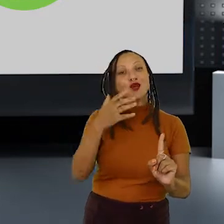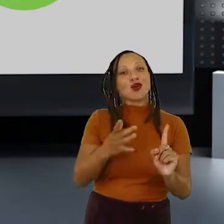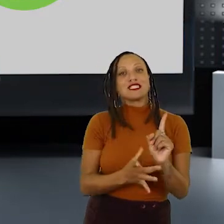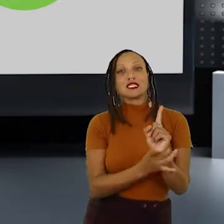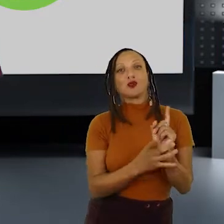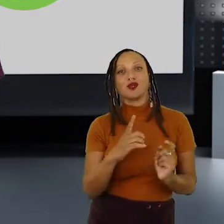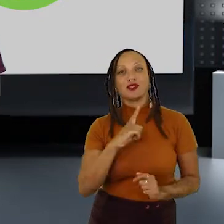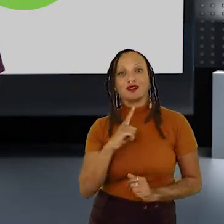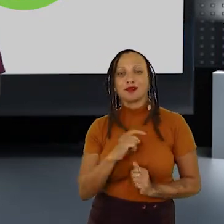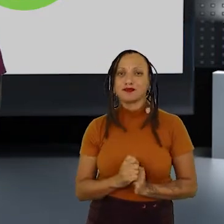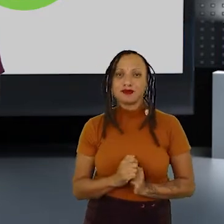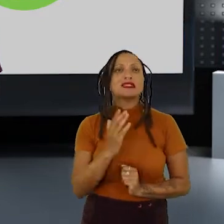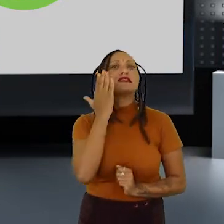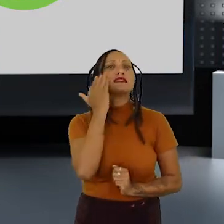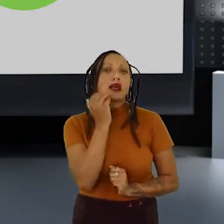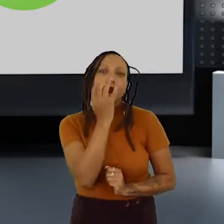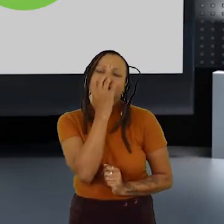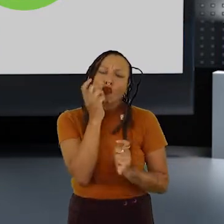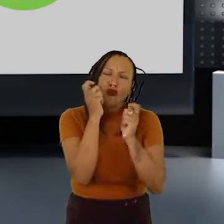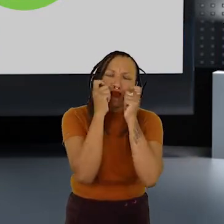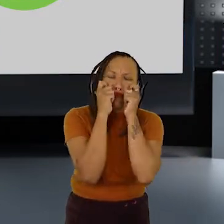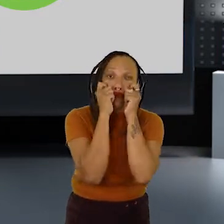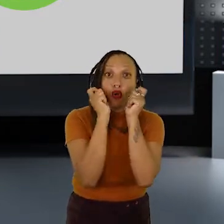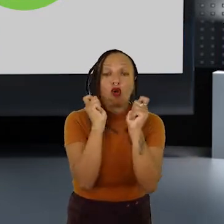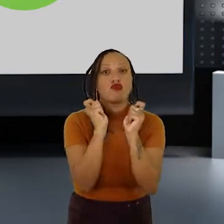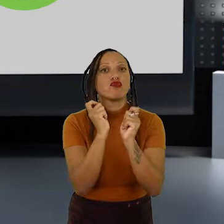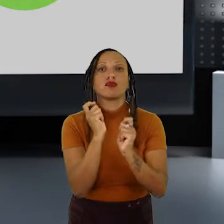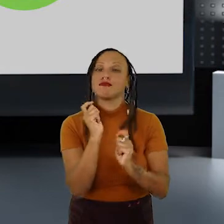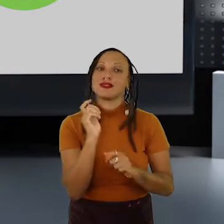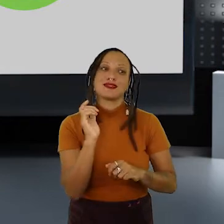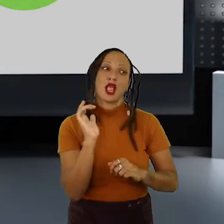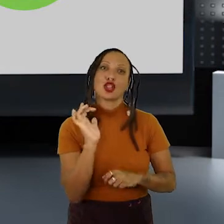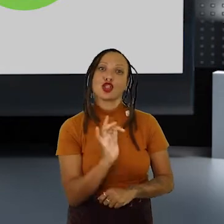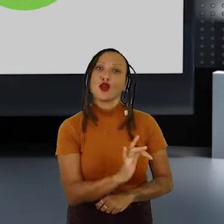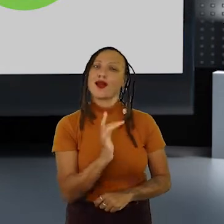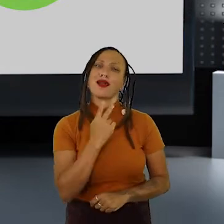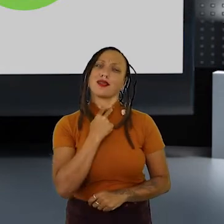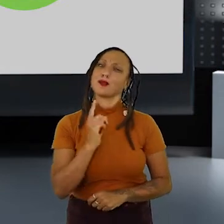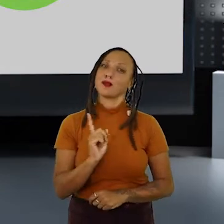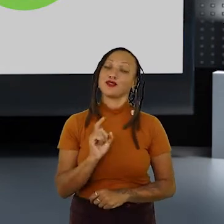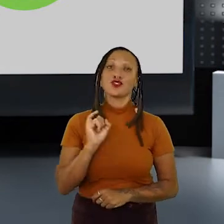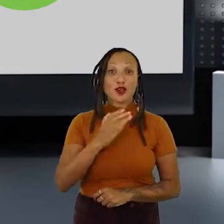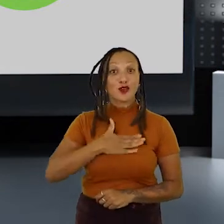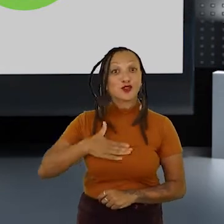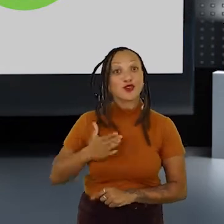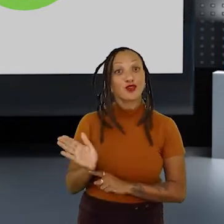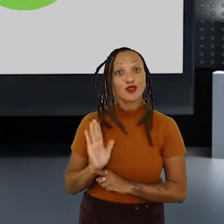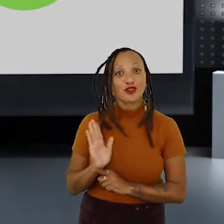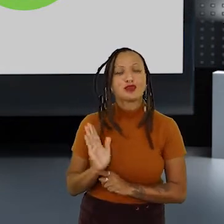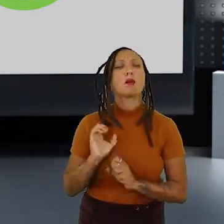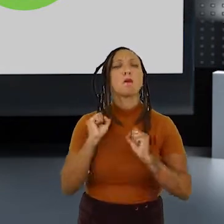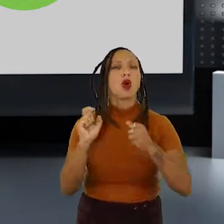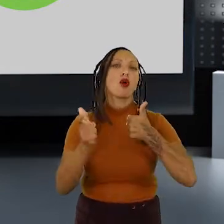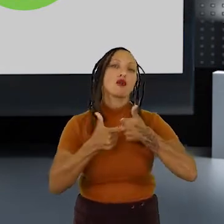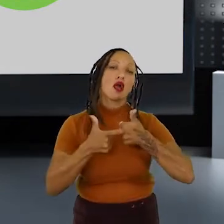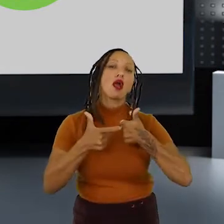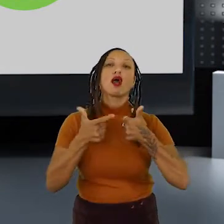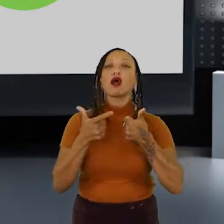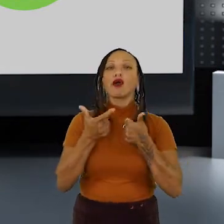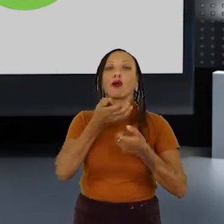por ele. Mesmo eles sendo super fofos, a gente não pode tocar neles. E se você gostou desse vídeo, curte,